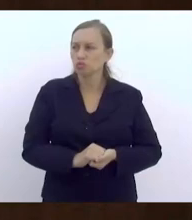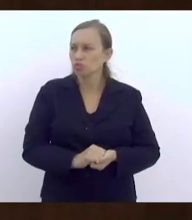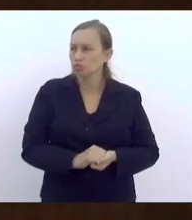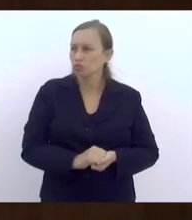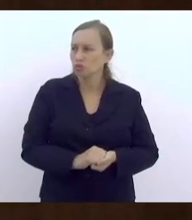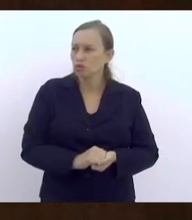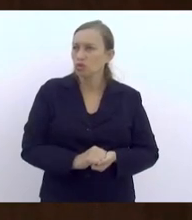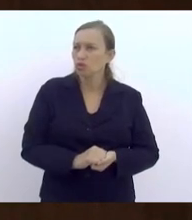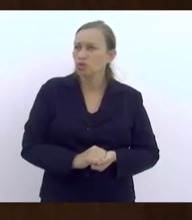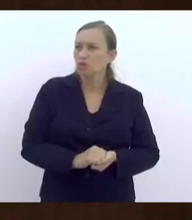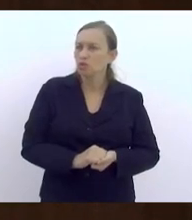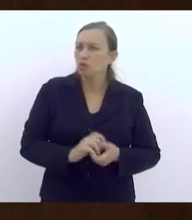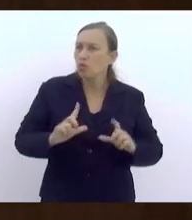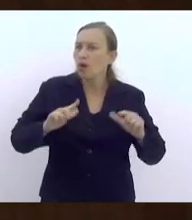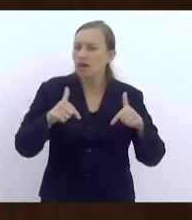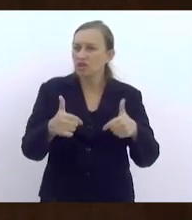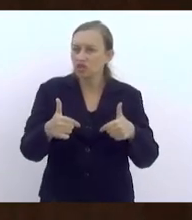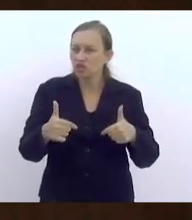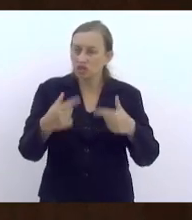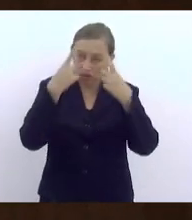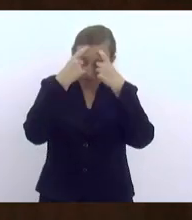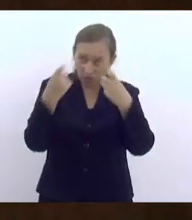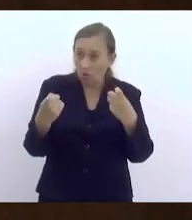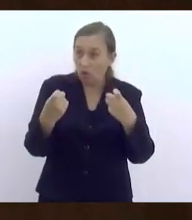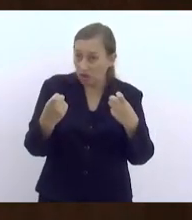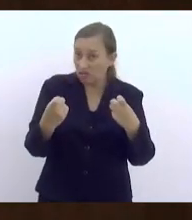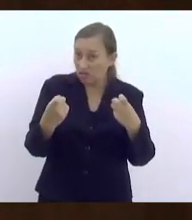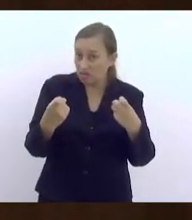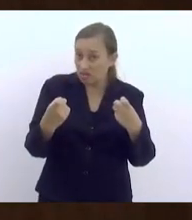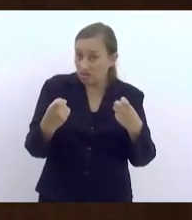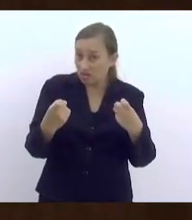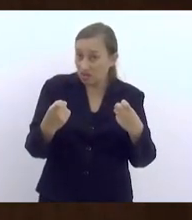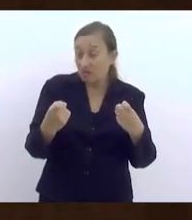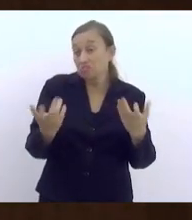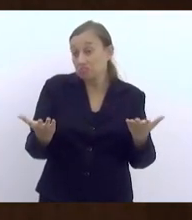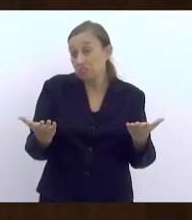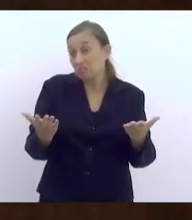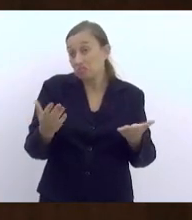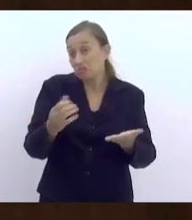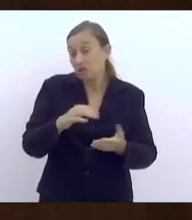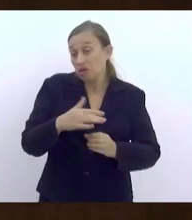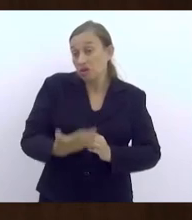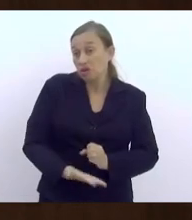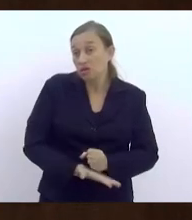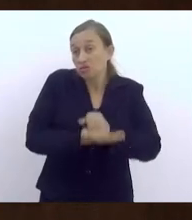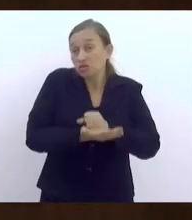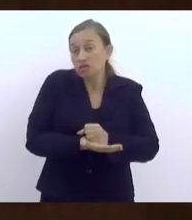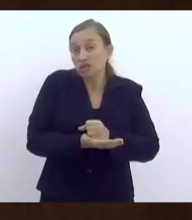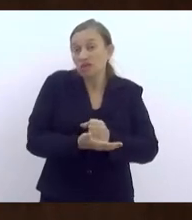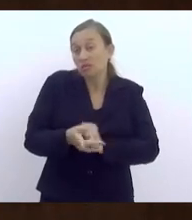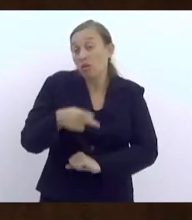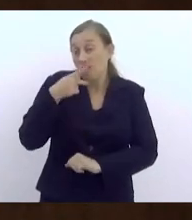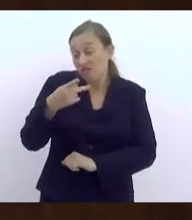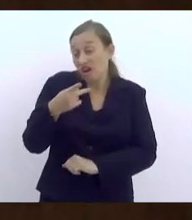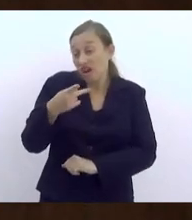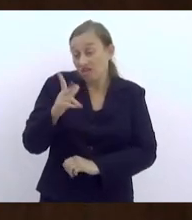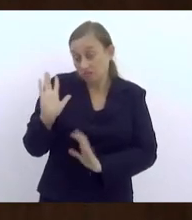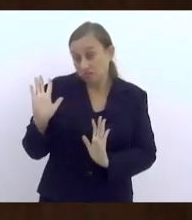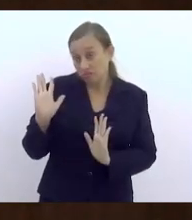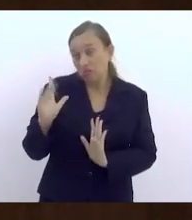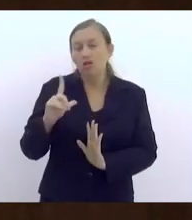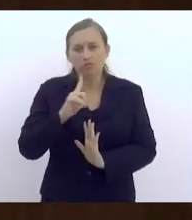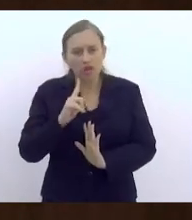os atos, inclusive o ato de violência, ele é sustentado por um discurso. existem